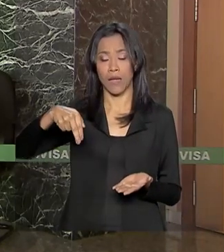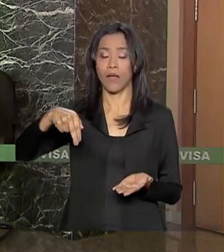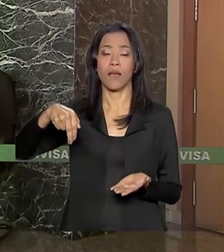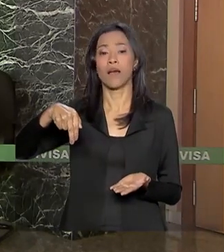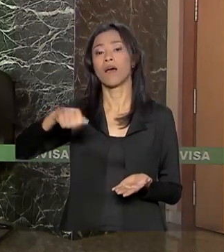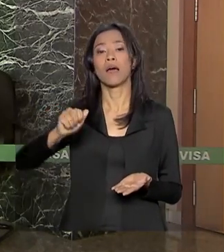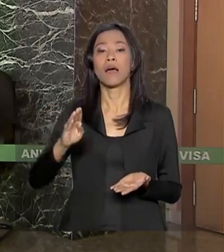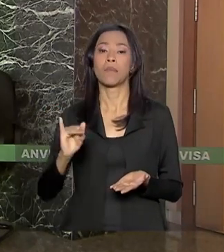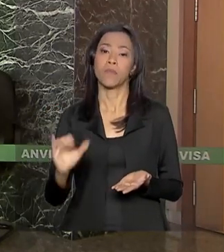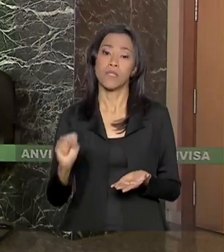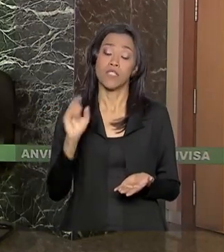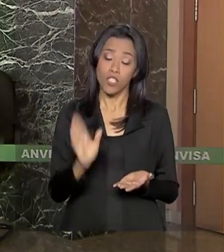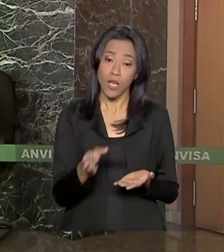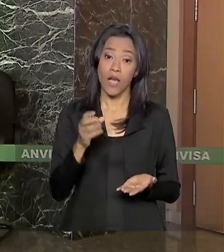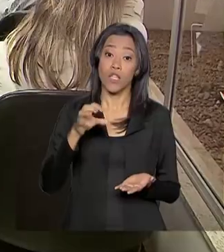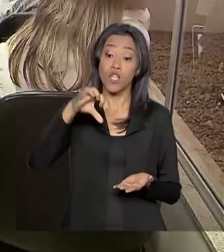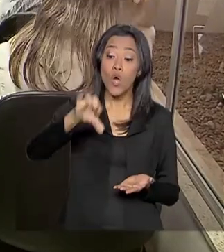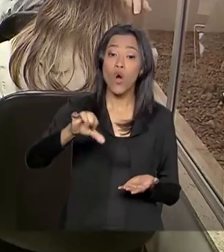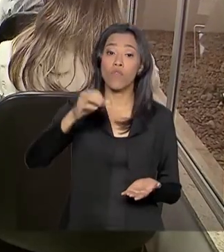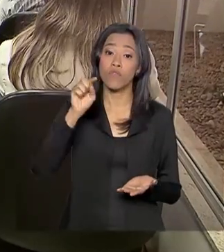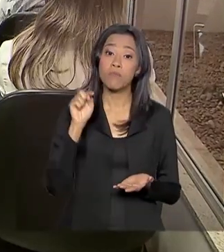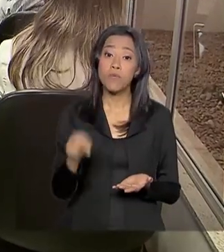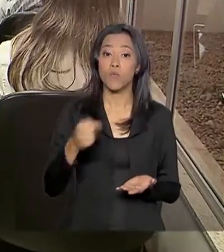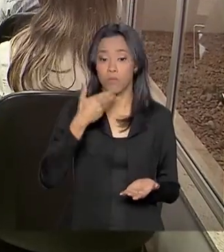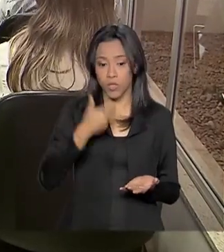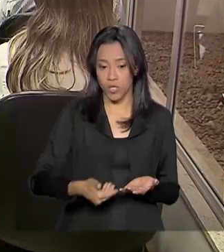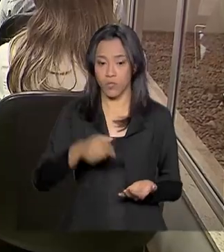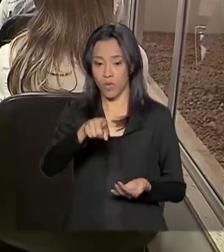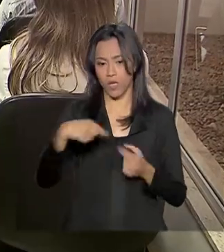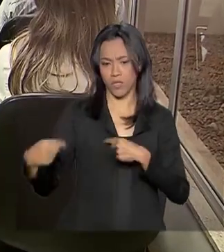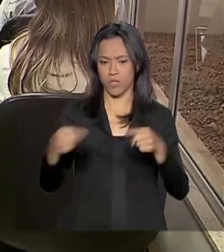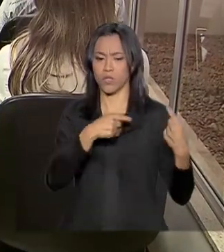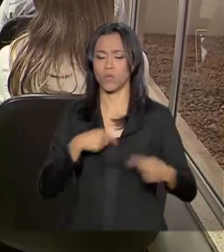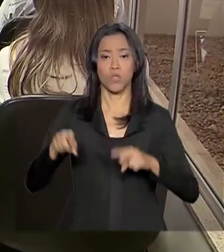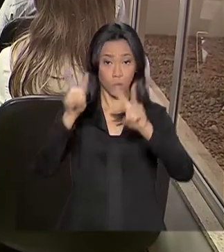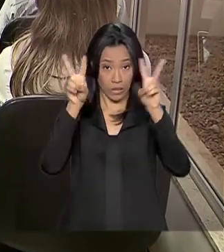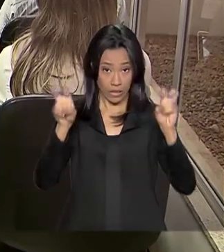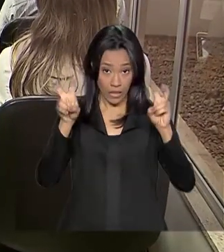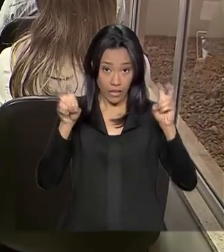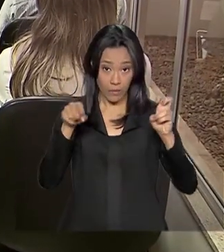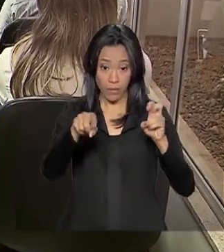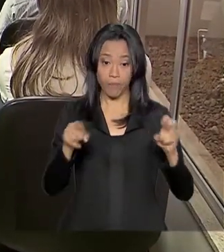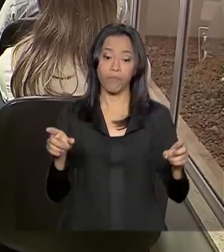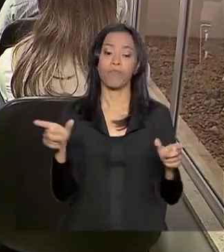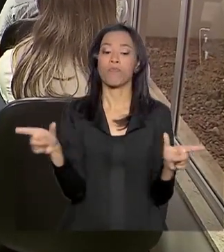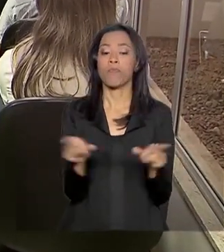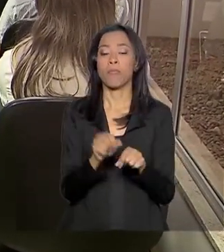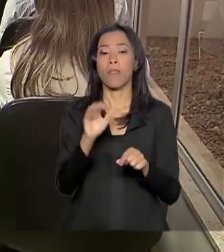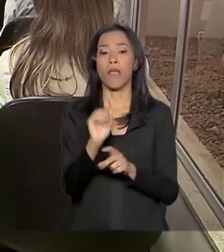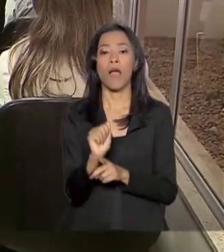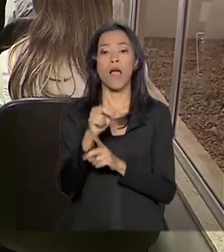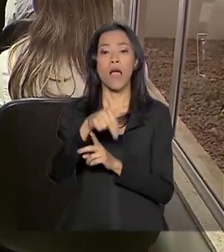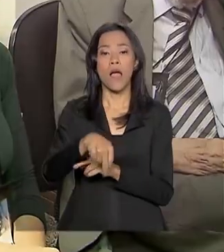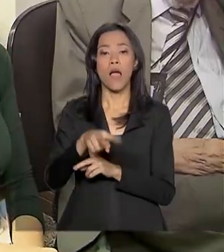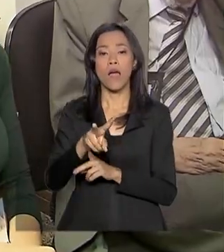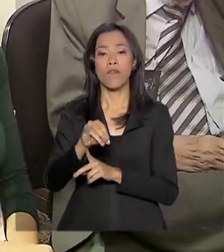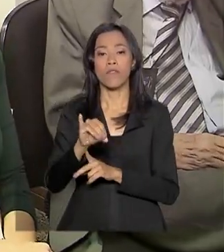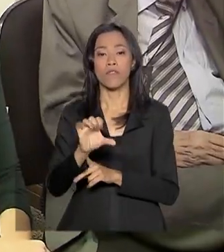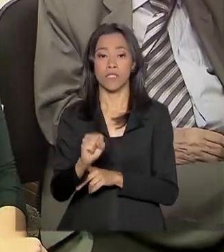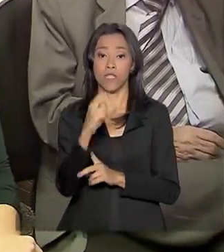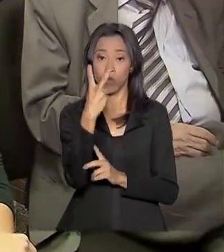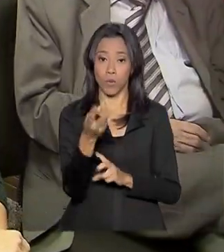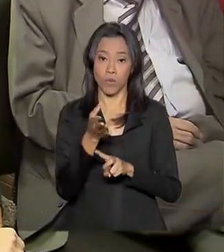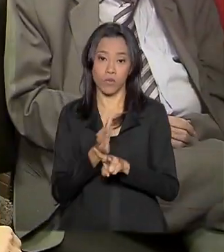concedidos cerca de 9 mil pedidos. Para discutir o tema com toda a sociedade, a Anvisa aprovou duas consultas públicas. A